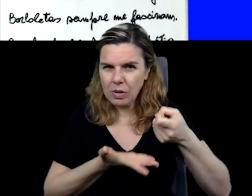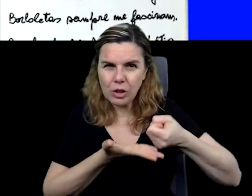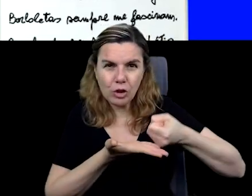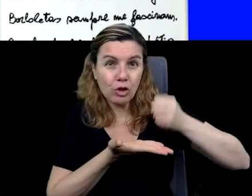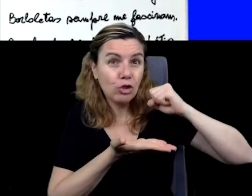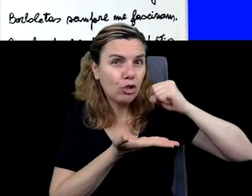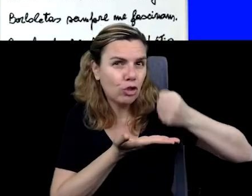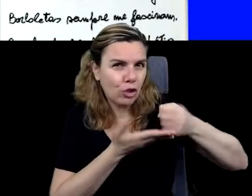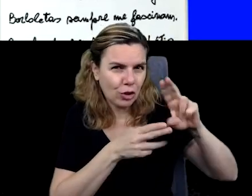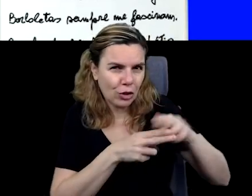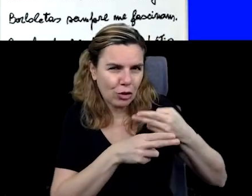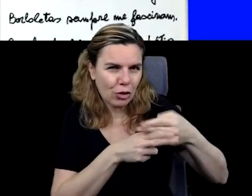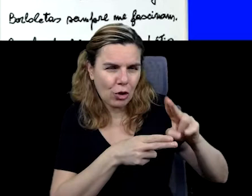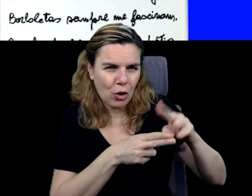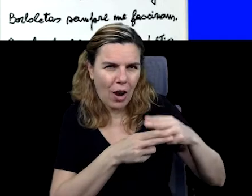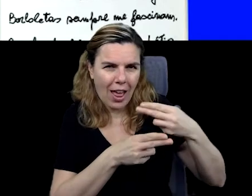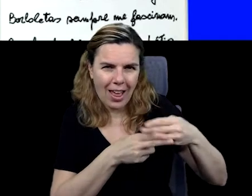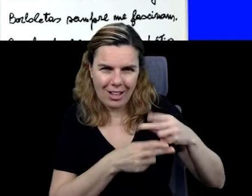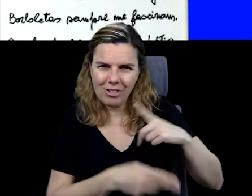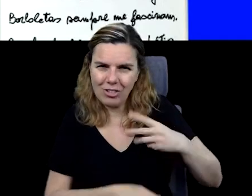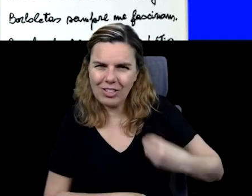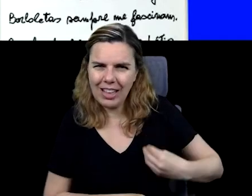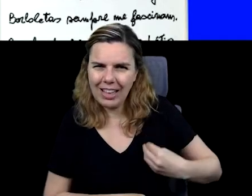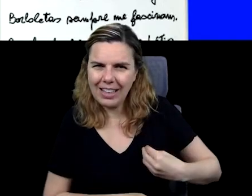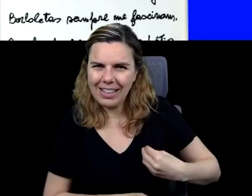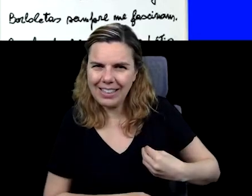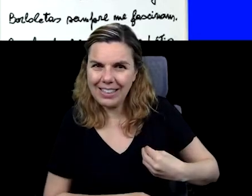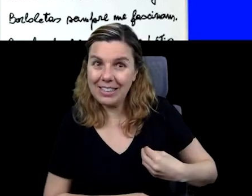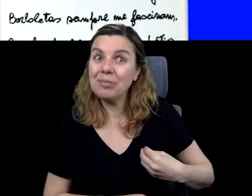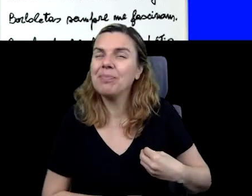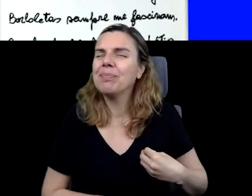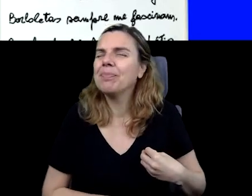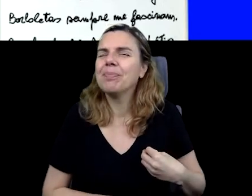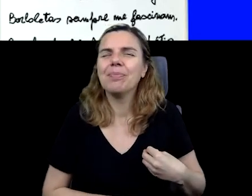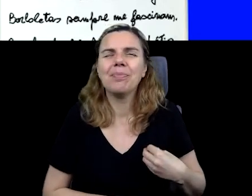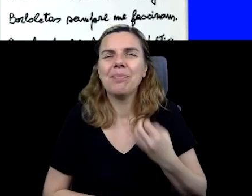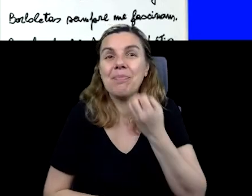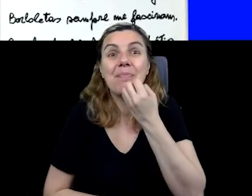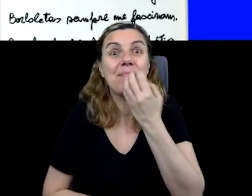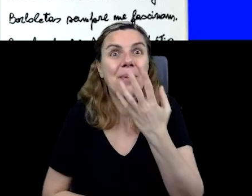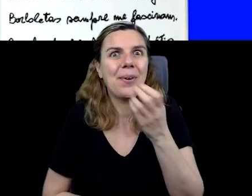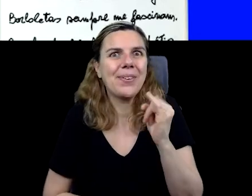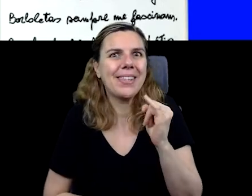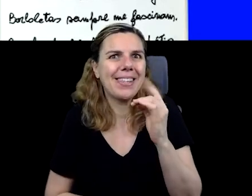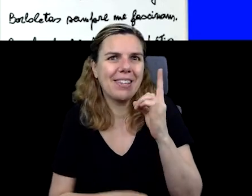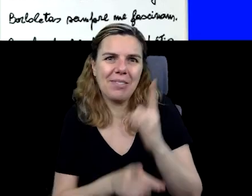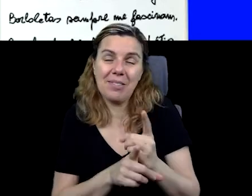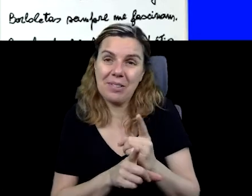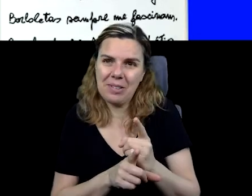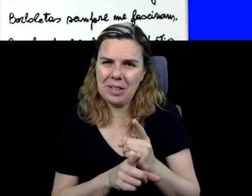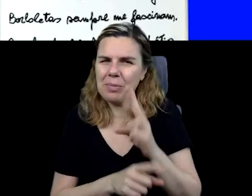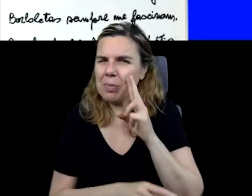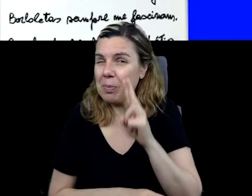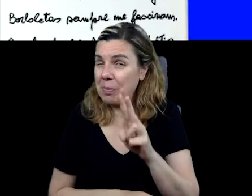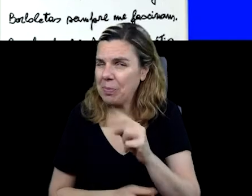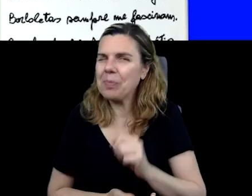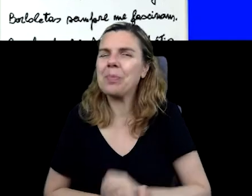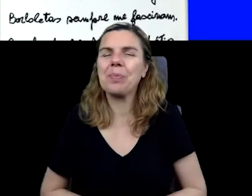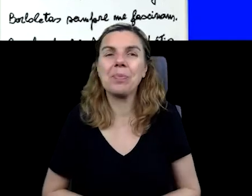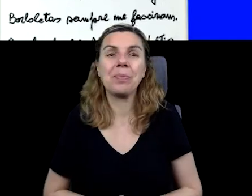com chocolate quente servido? Seria tão bom se a gente encontrasse, mas eu acho que deve ter por aí.